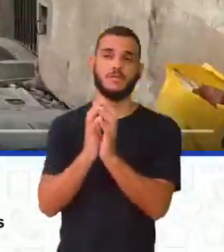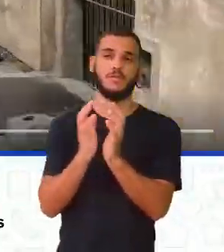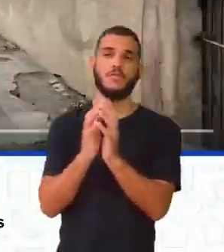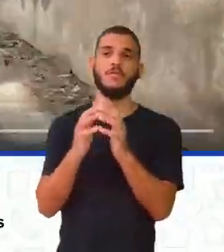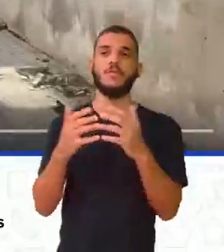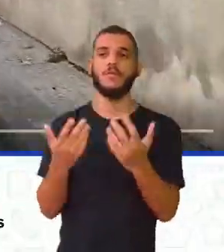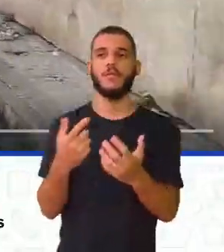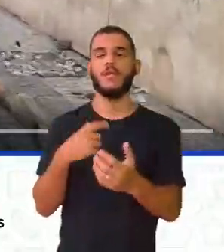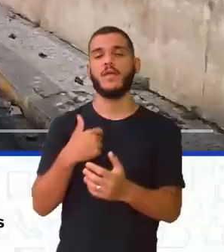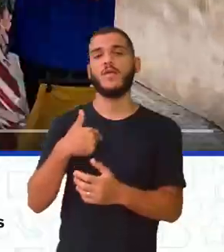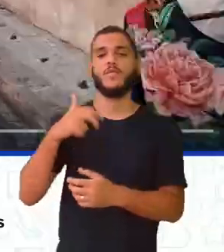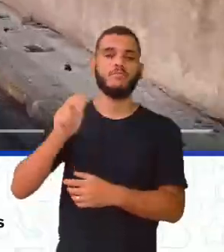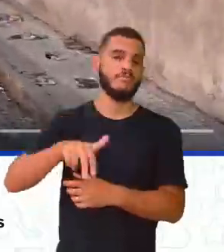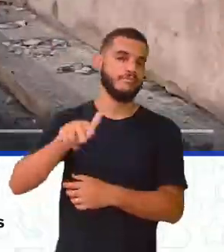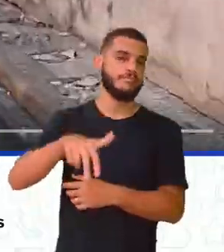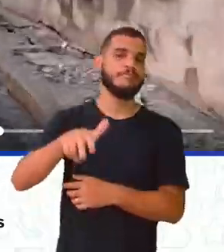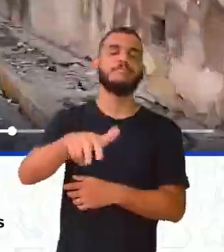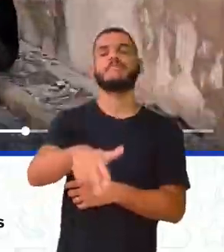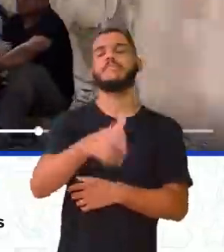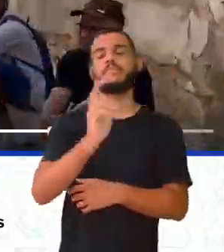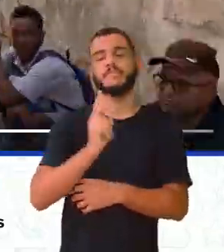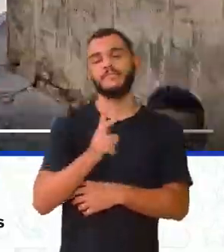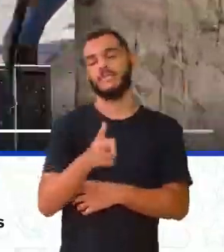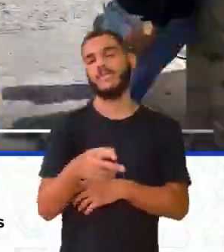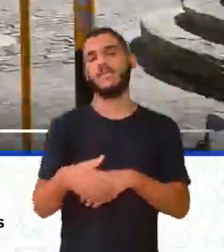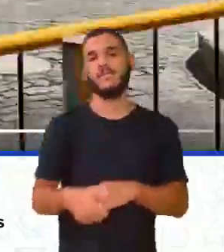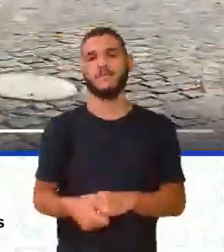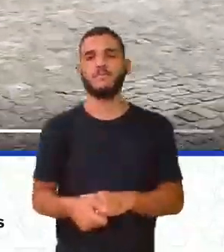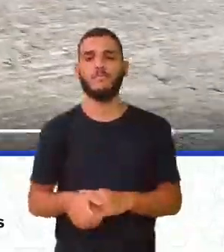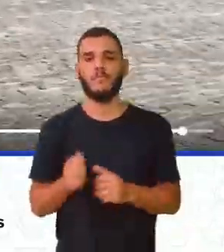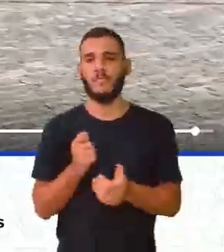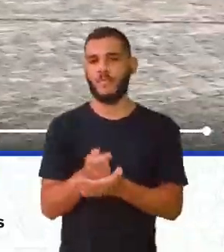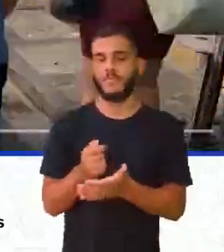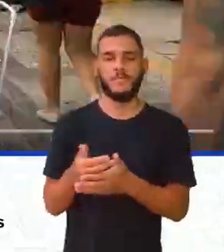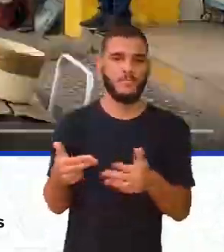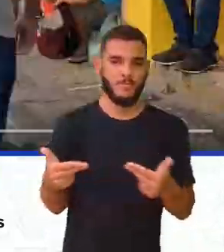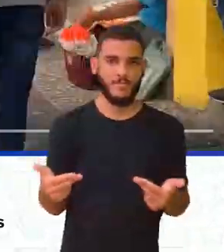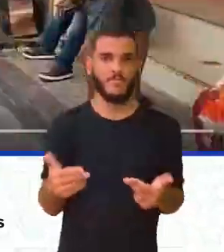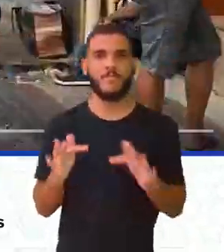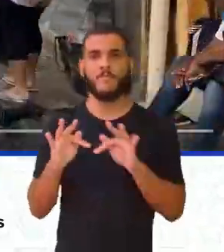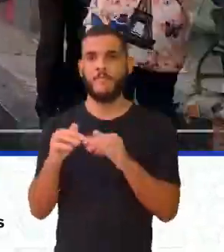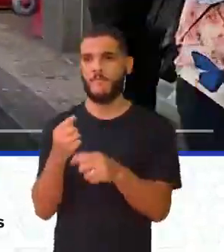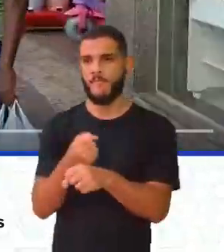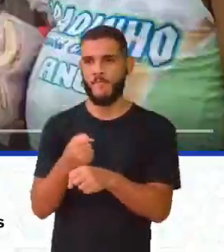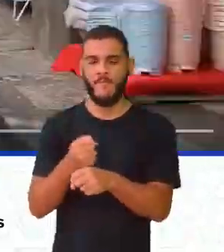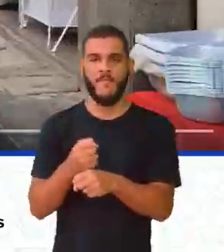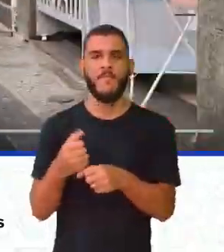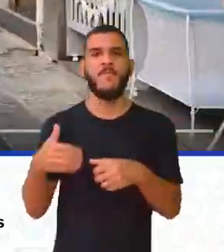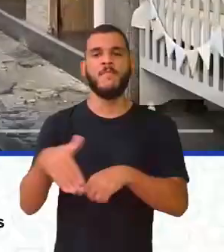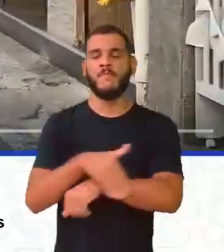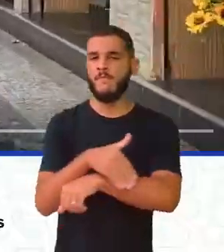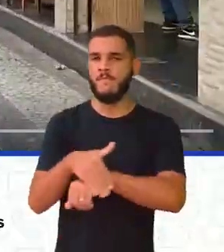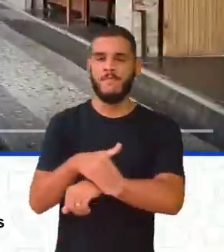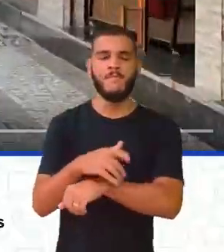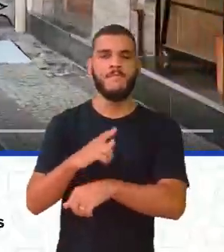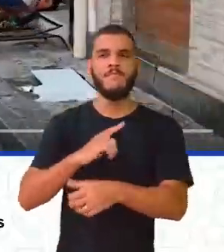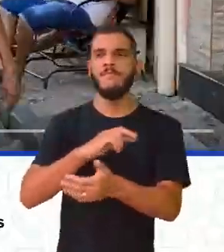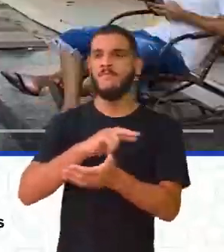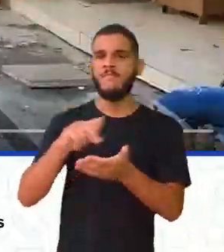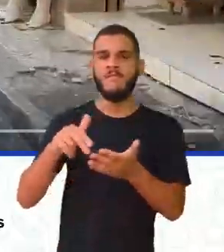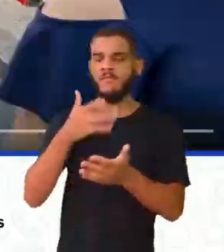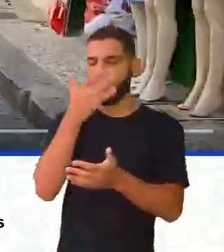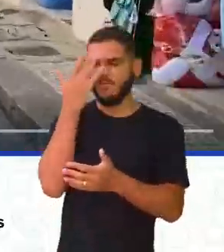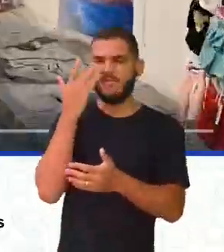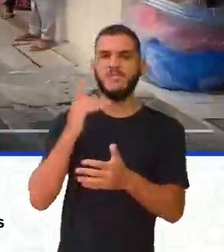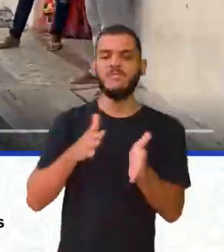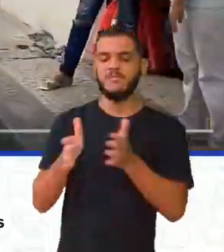Ando bastante por aí, né? Oh, vou fazer uma comprinha, né? Final de ano, essas ruas aí bombaram, né? Porque é uma